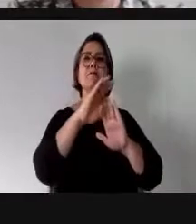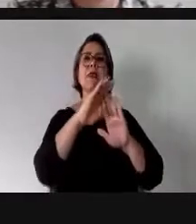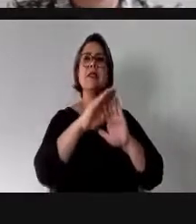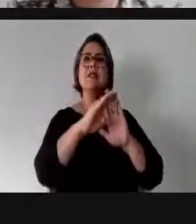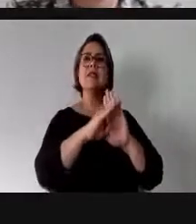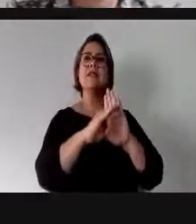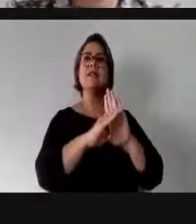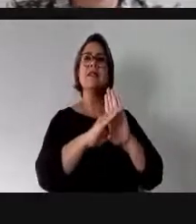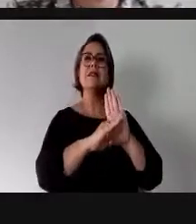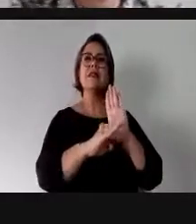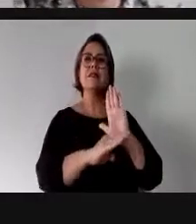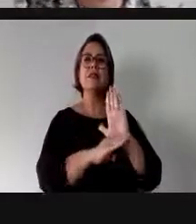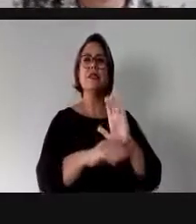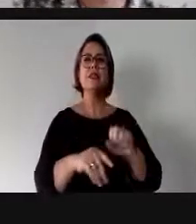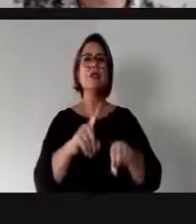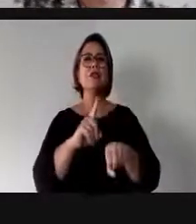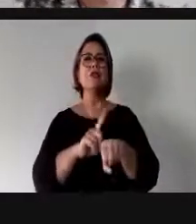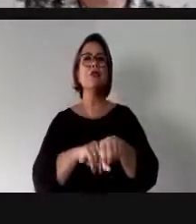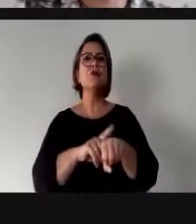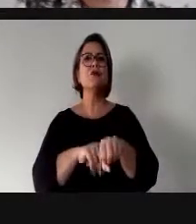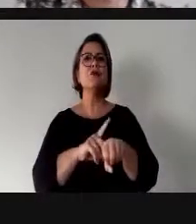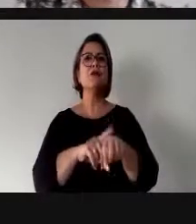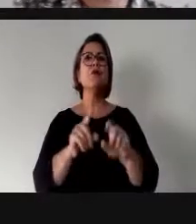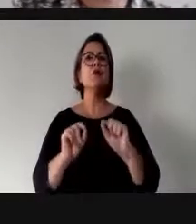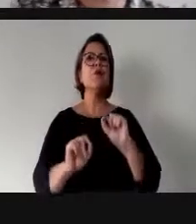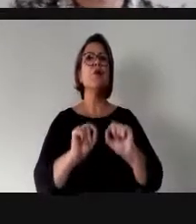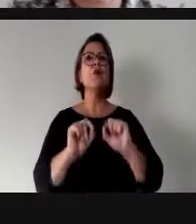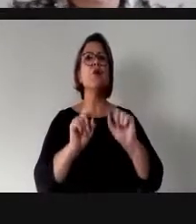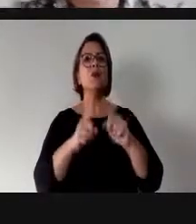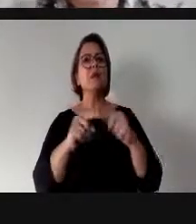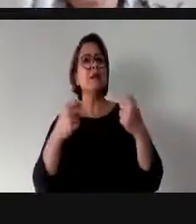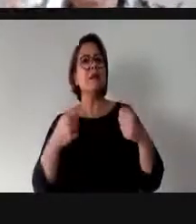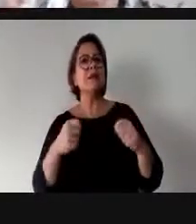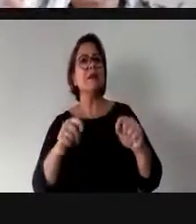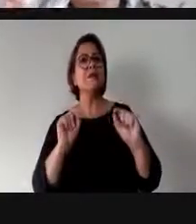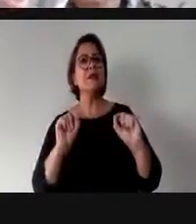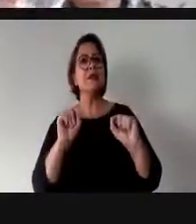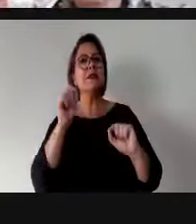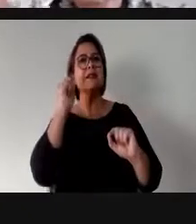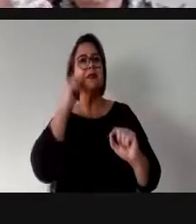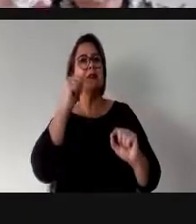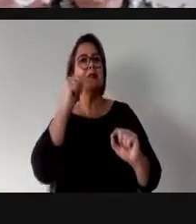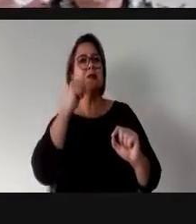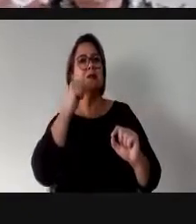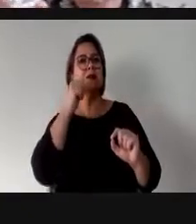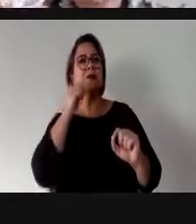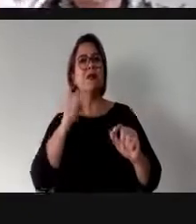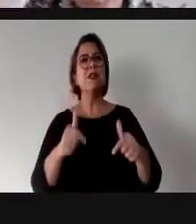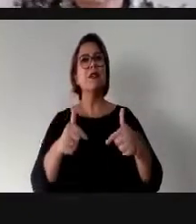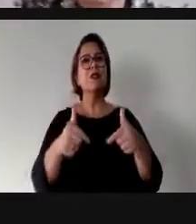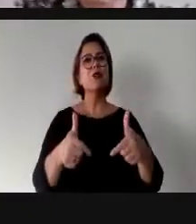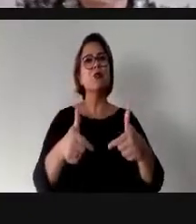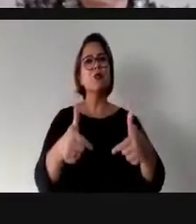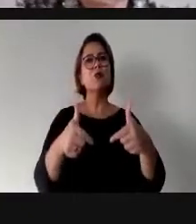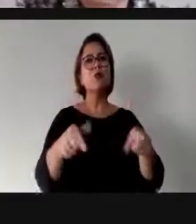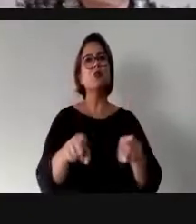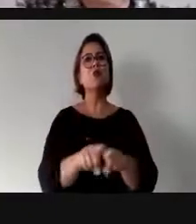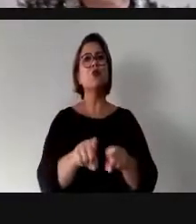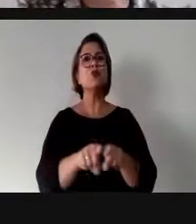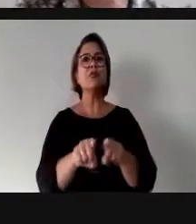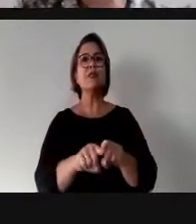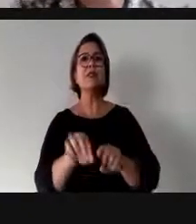elas. Um primeiro momento do curso. O que é preciso para que uma mulher seja candidata e do ponto de vista mais formal da